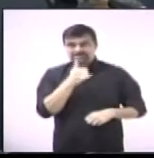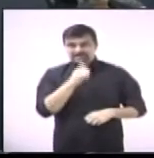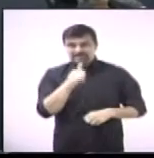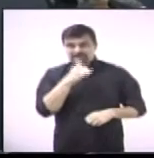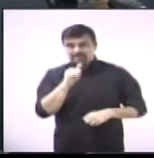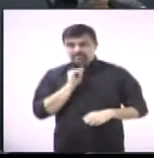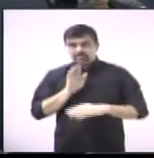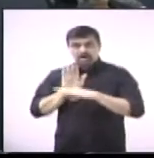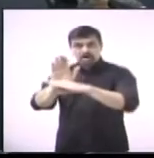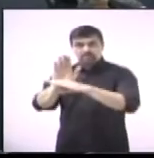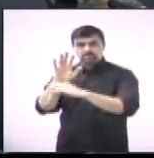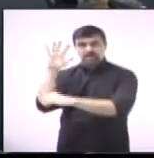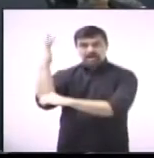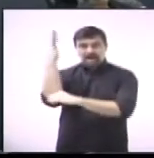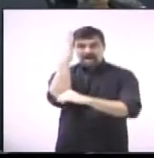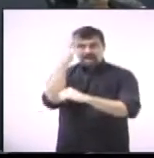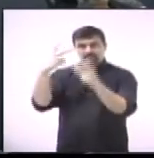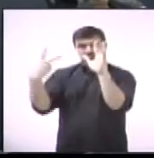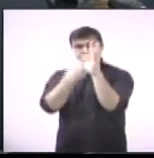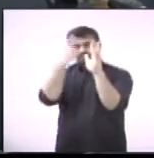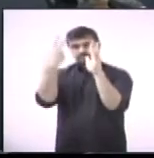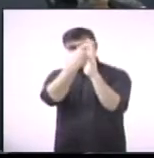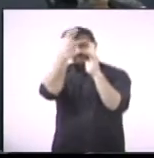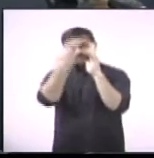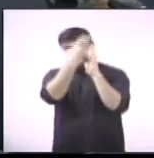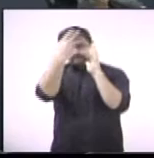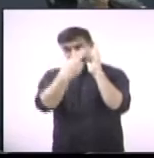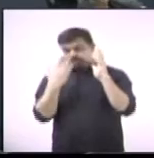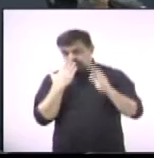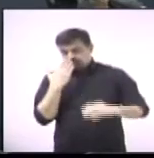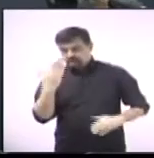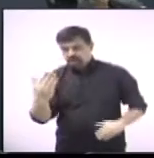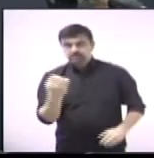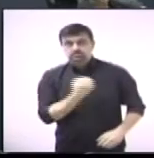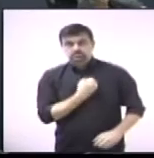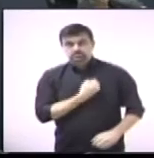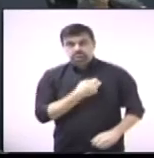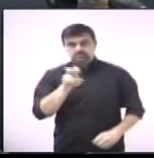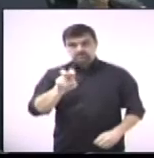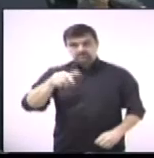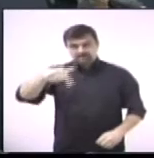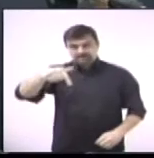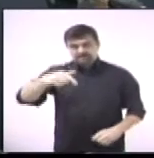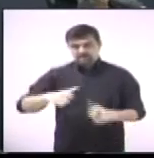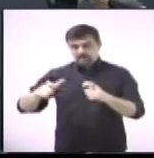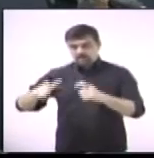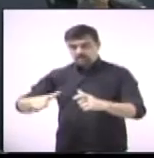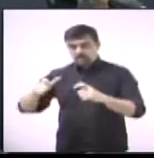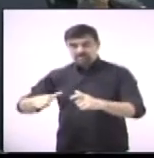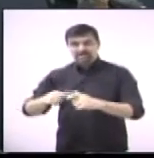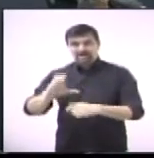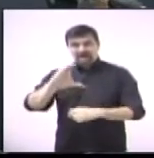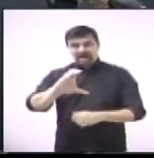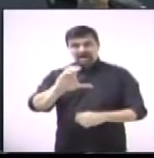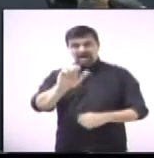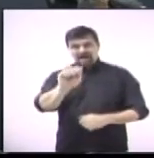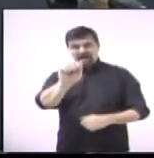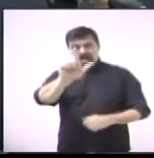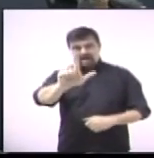árvores na rua Eugênio Perissinoto em frente ao número 57 no bairro Jardim dos Calegares.